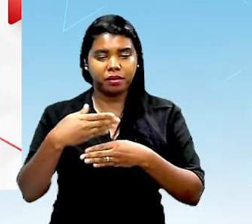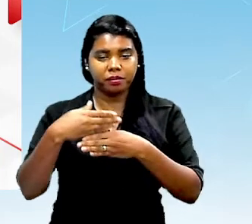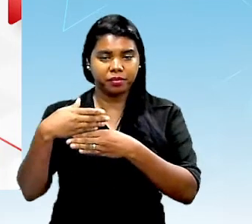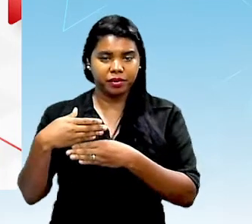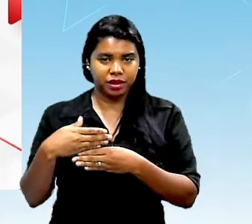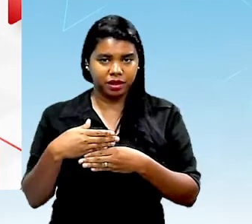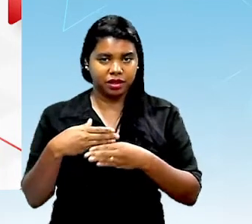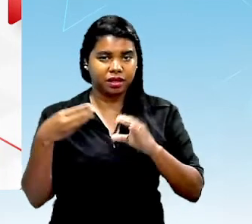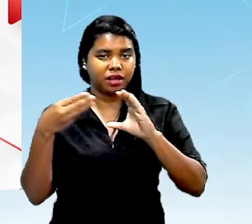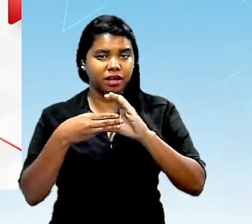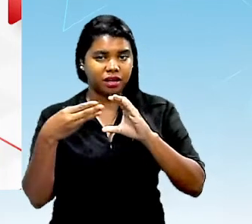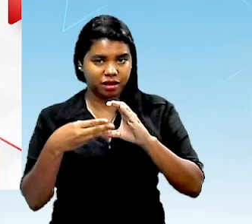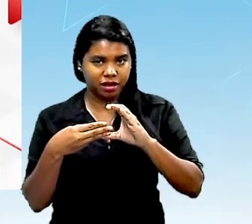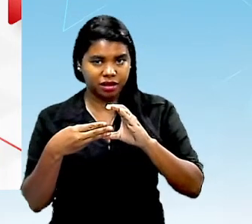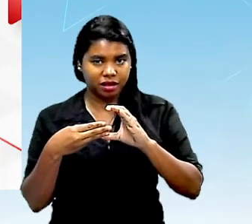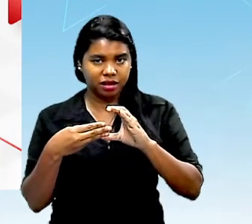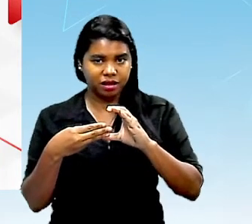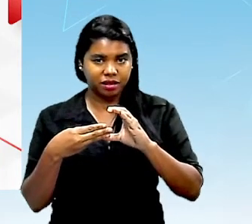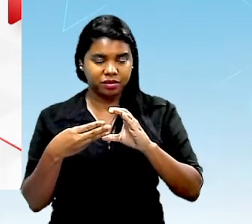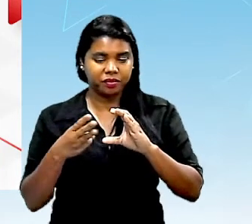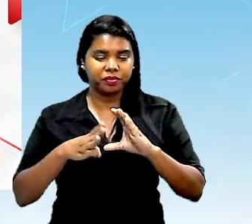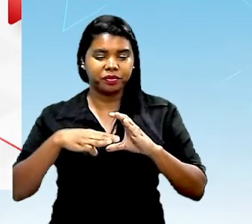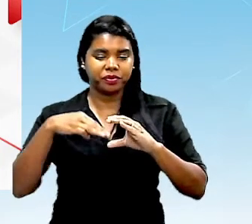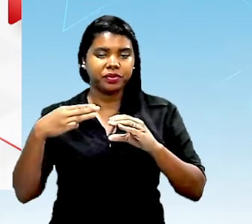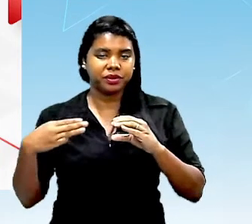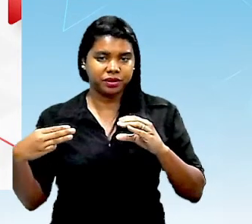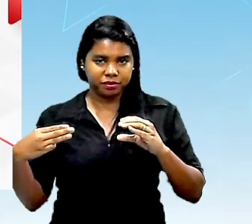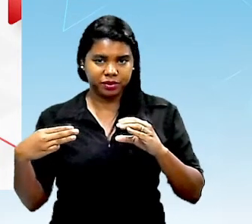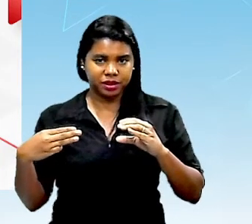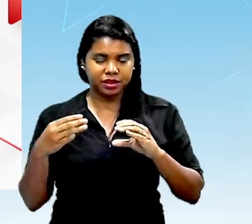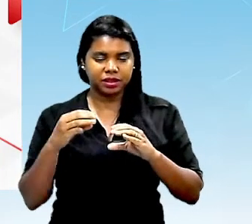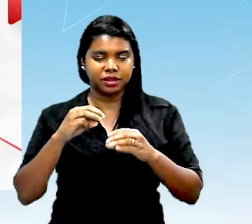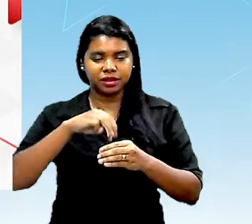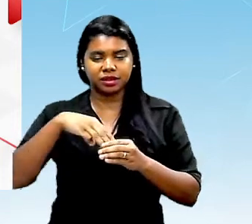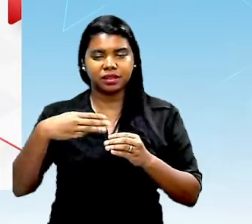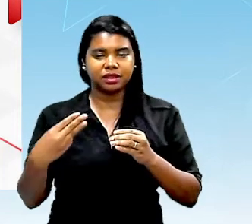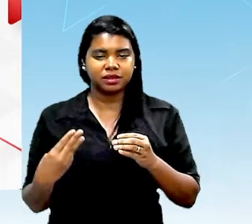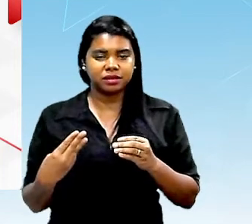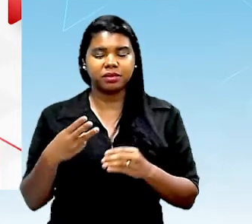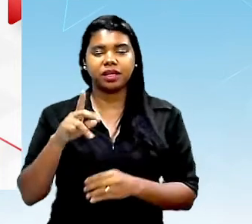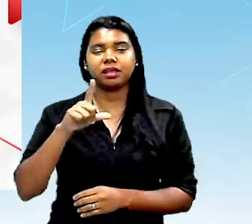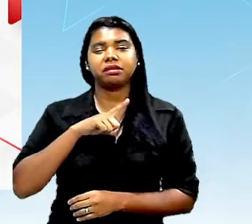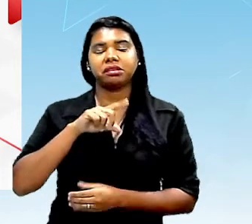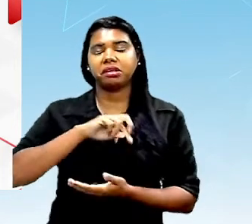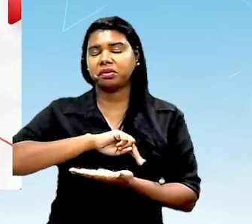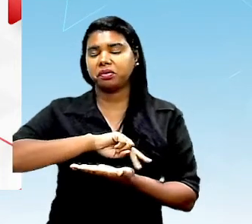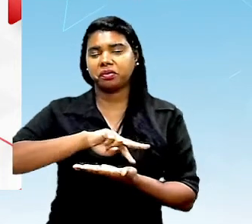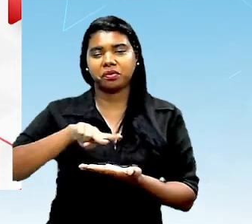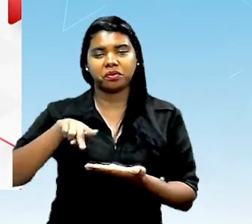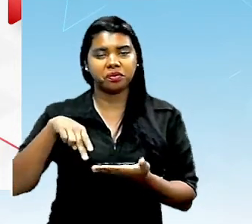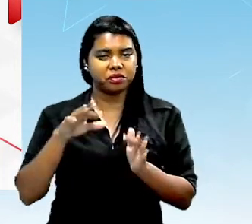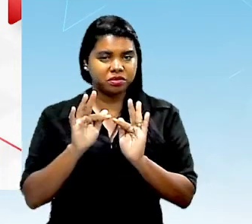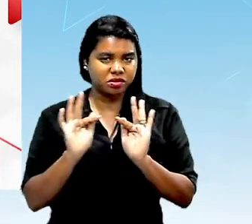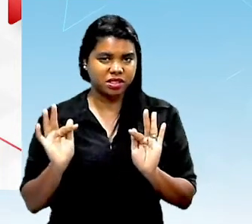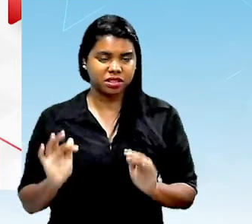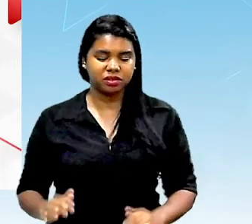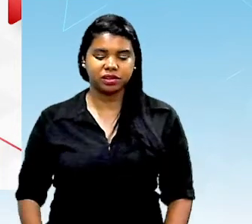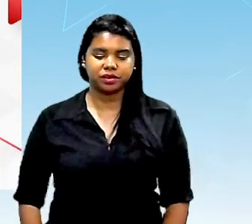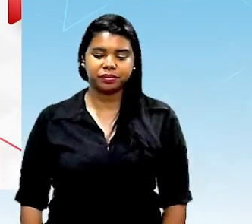nossas células na membrana plasmática então os lipídios eles estão aí terão diversas funções